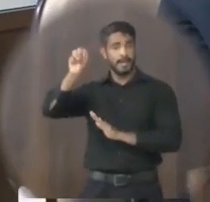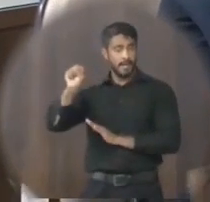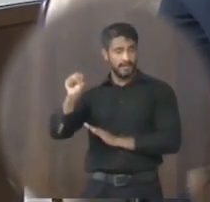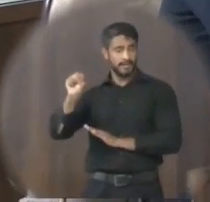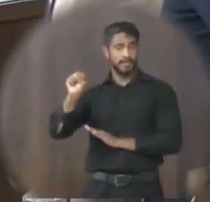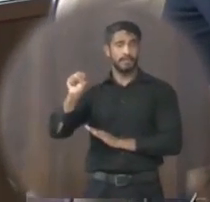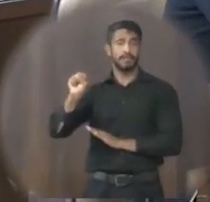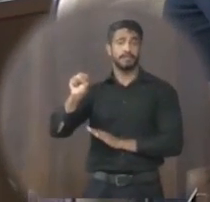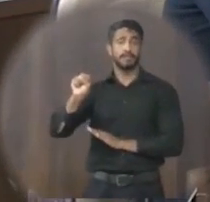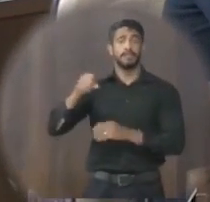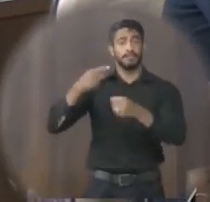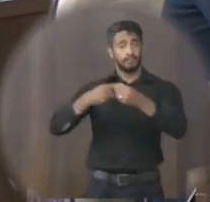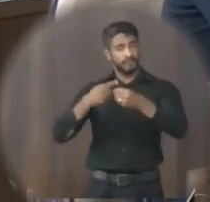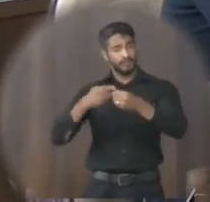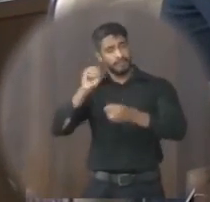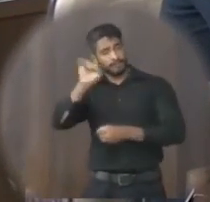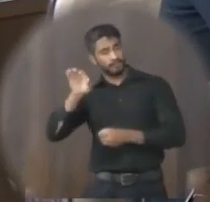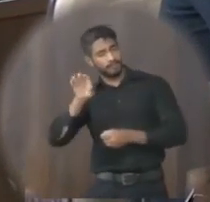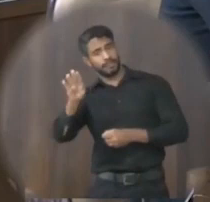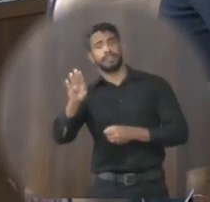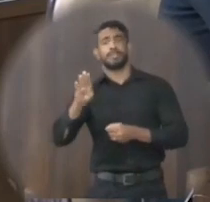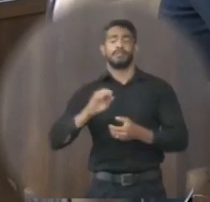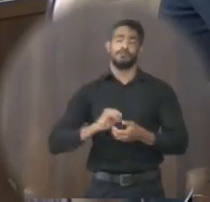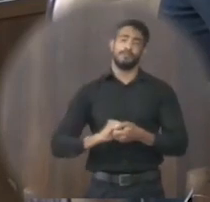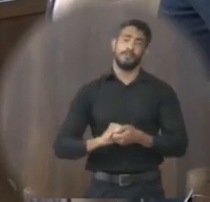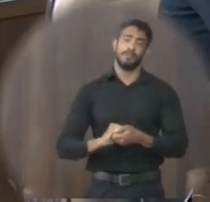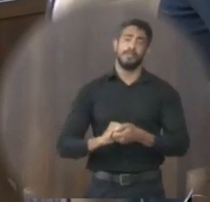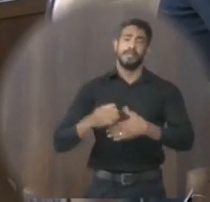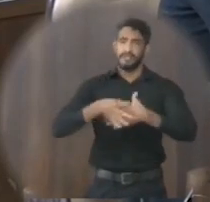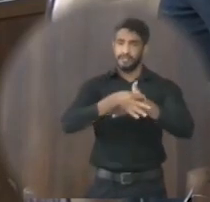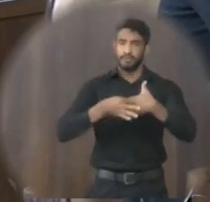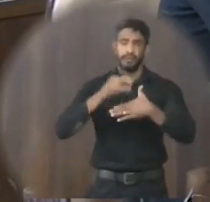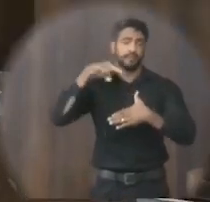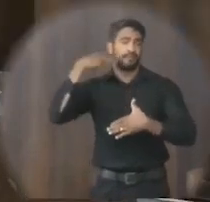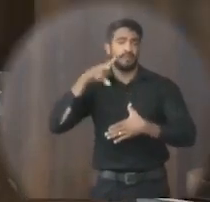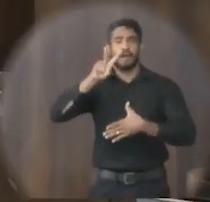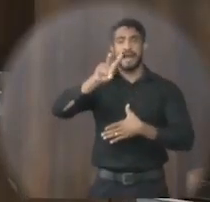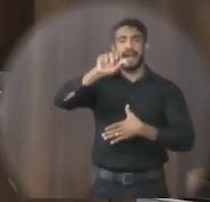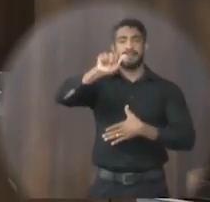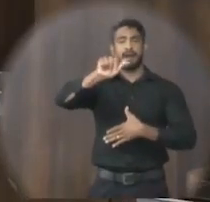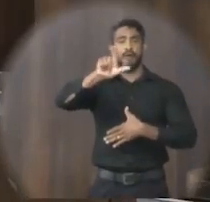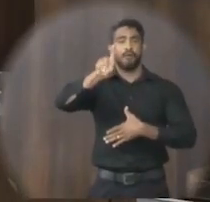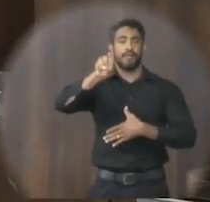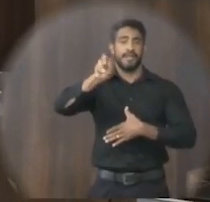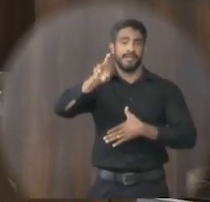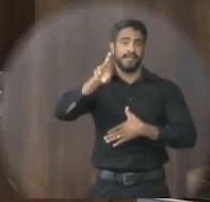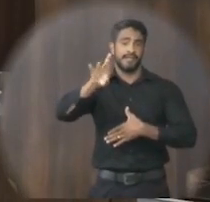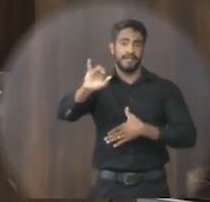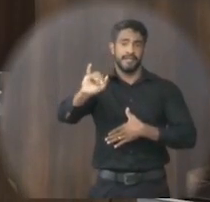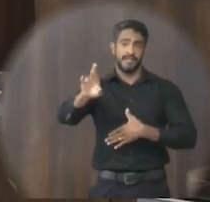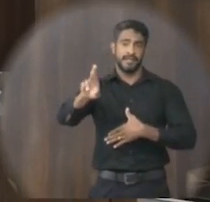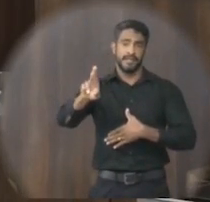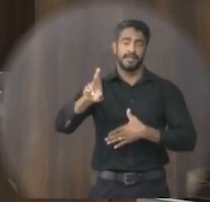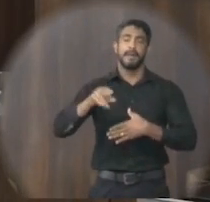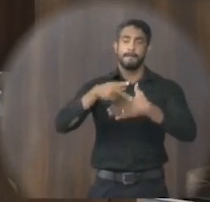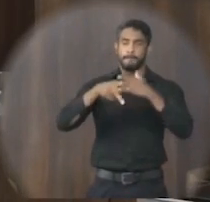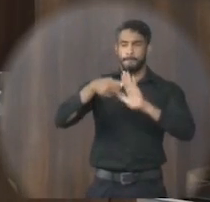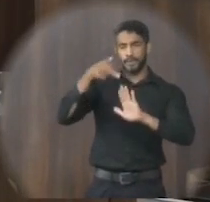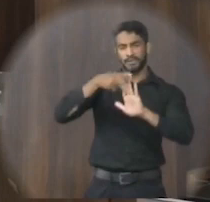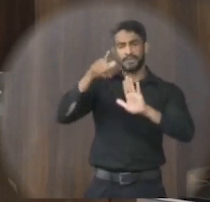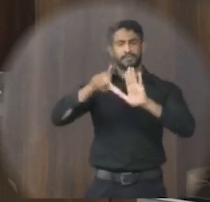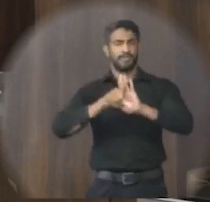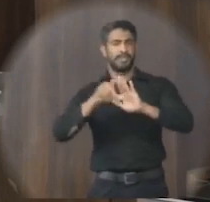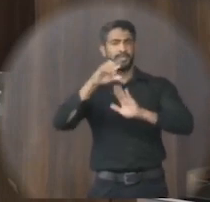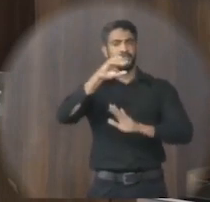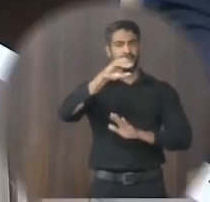Do município de Janaúba E da outras providências De autoria do vereador Valdeir do Santo Silva Projeto de lei